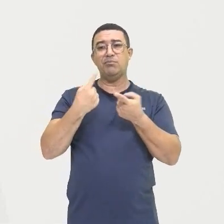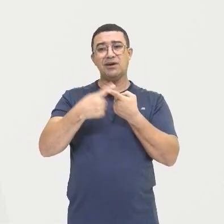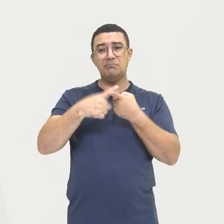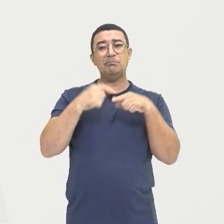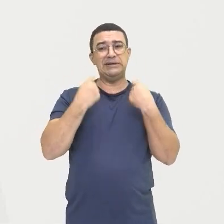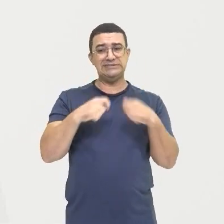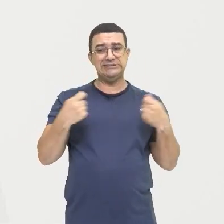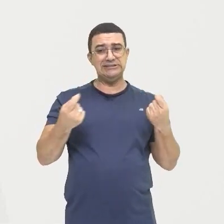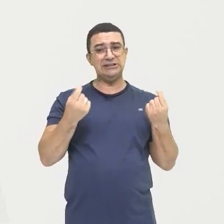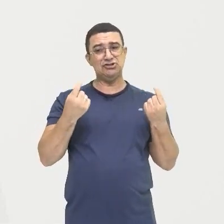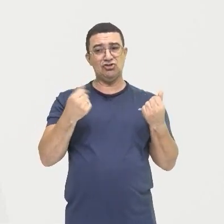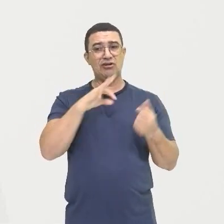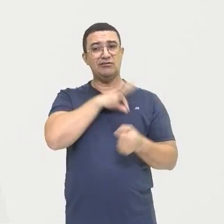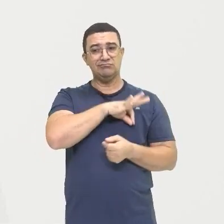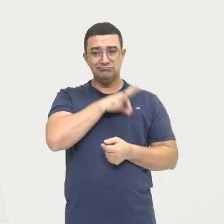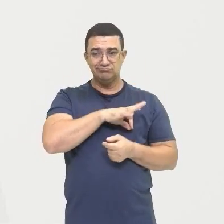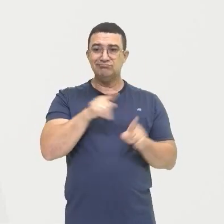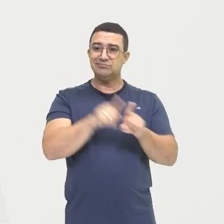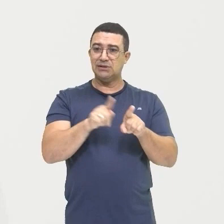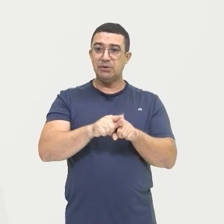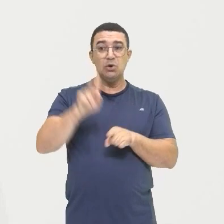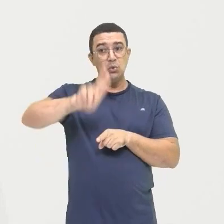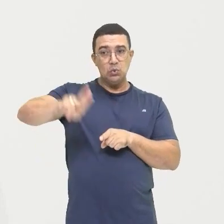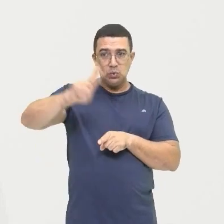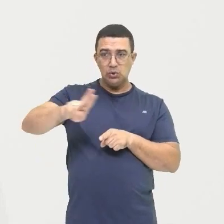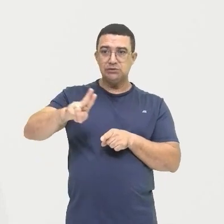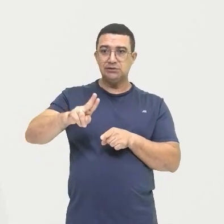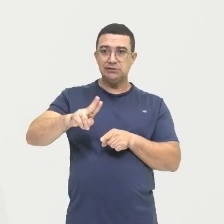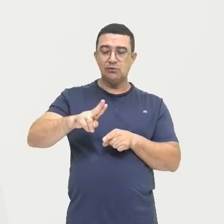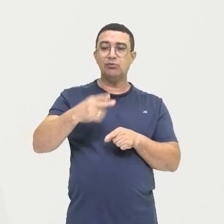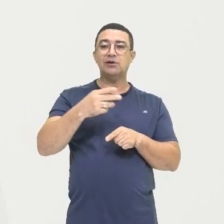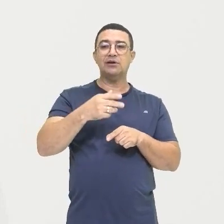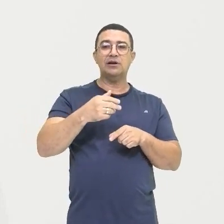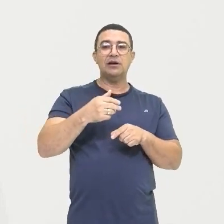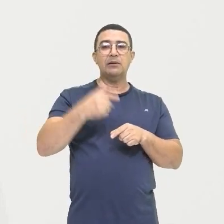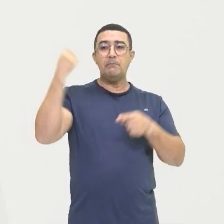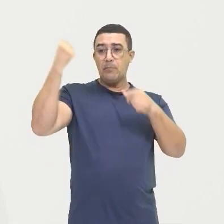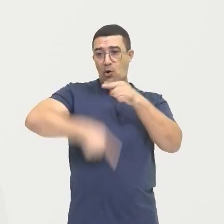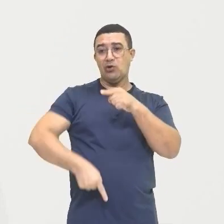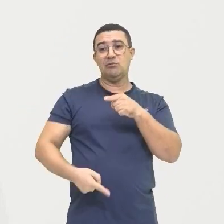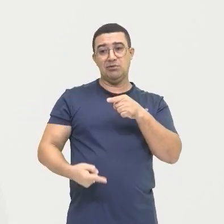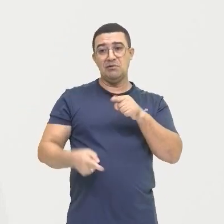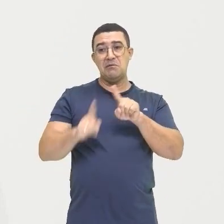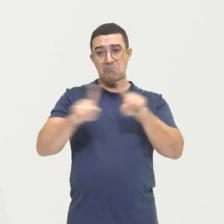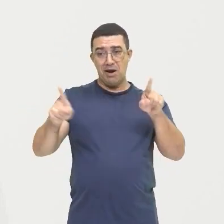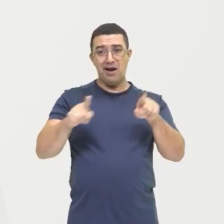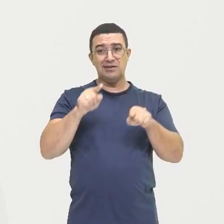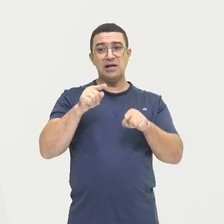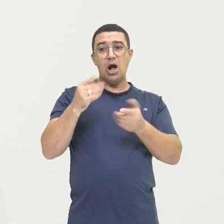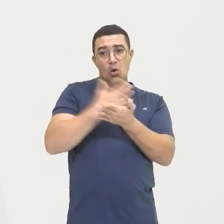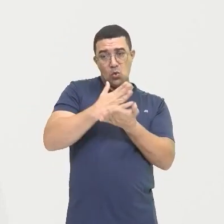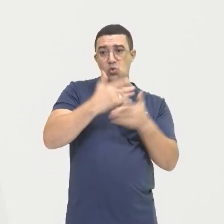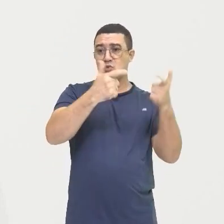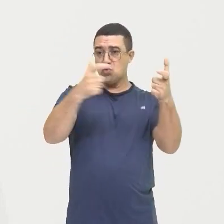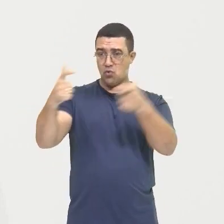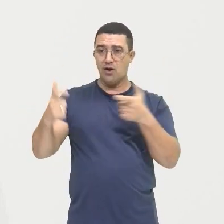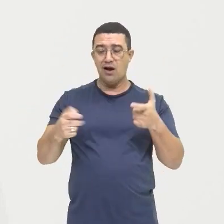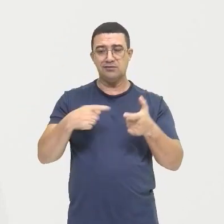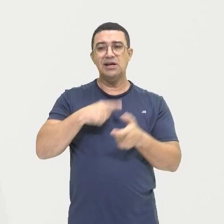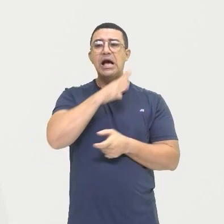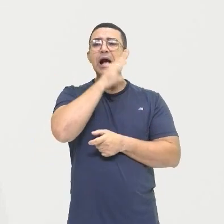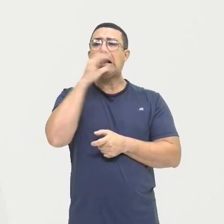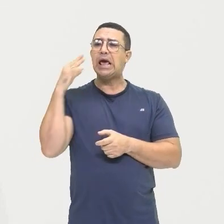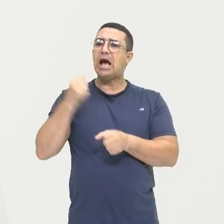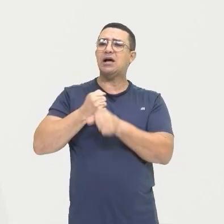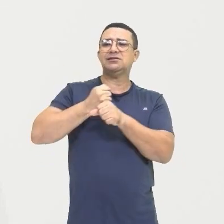a gente tem a mão de obra infantil Que é proibida no nosso país A gente tem lei aí A